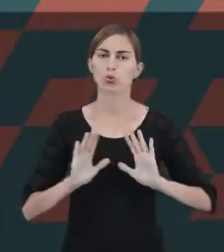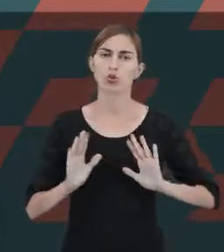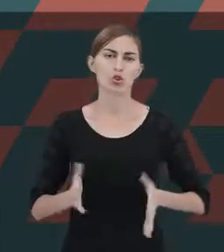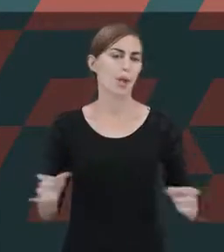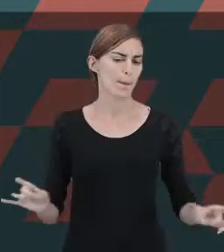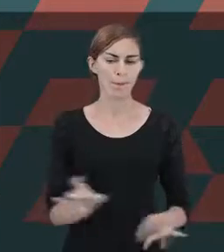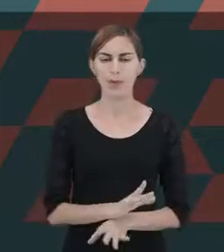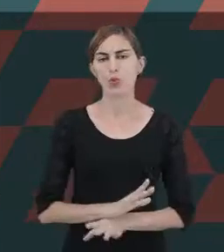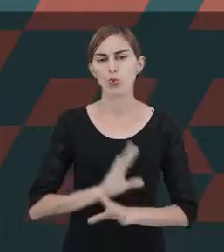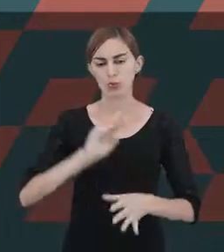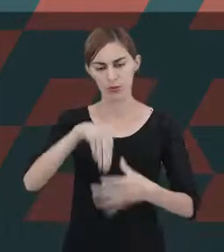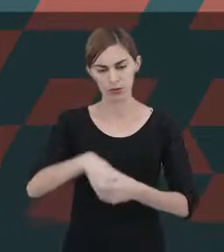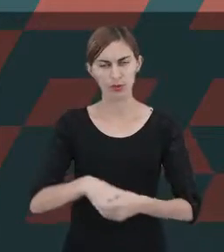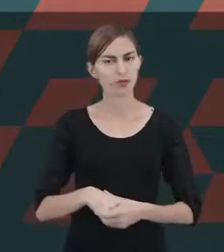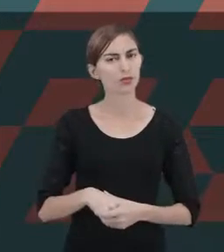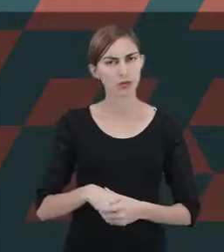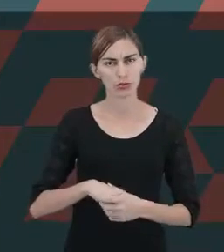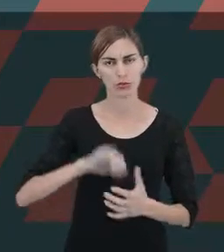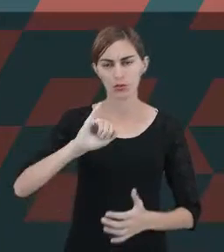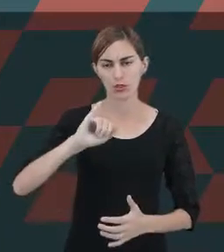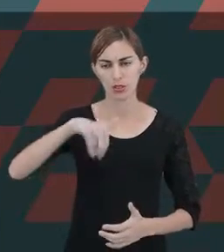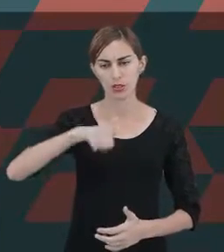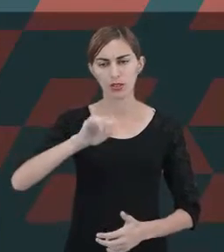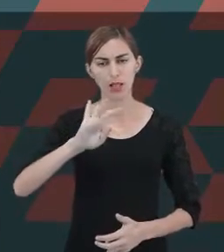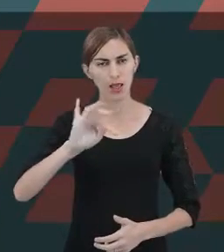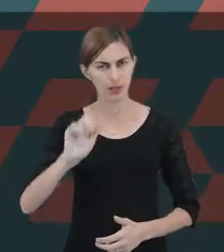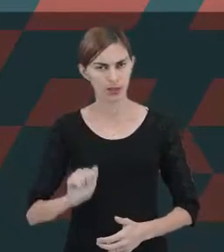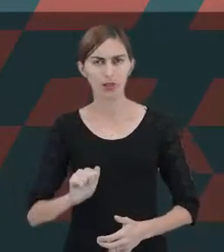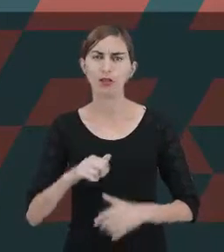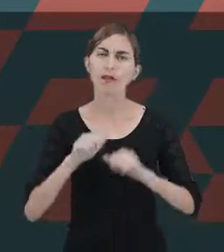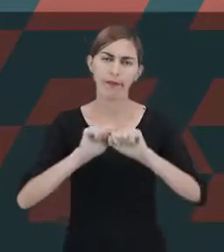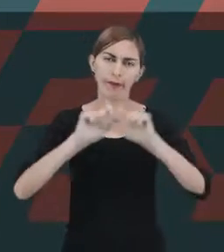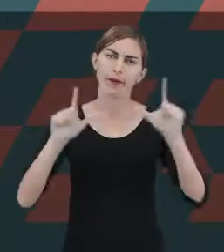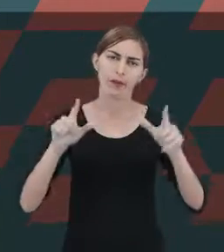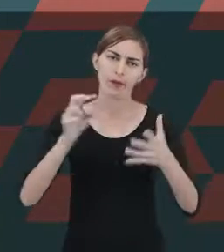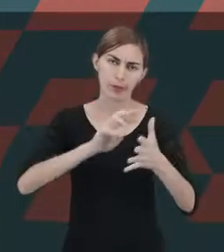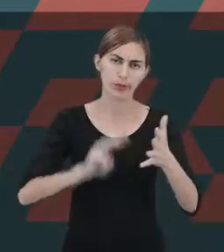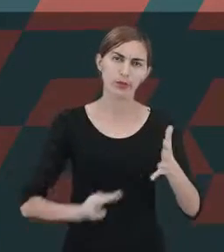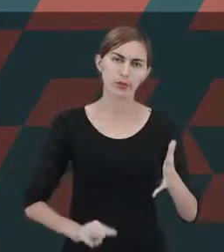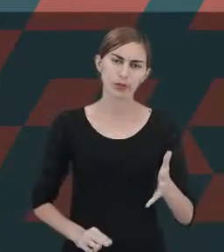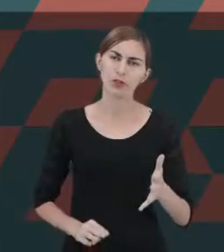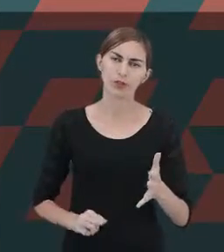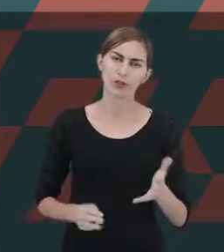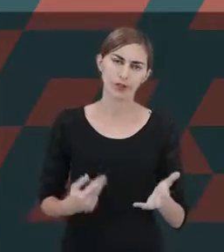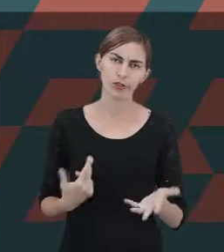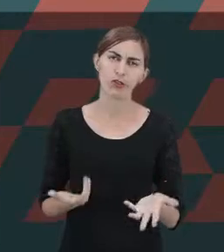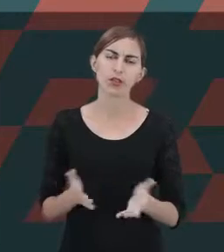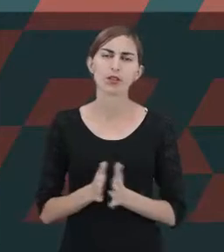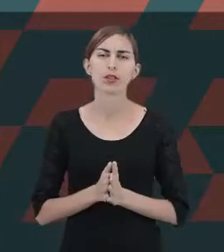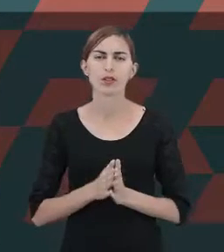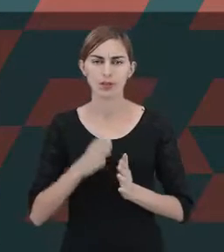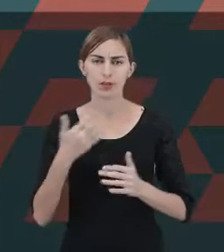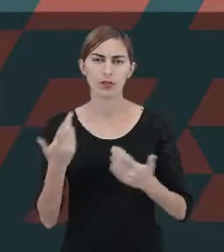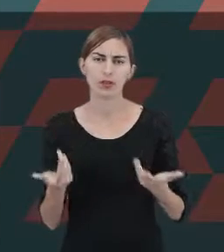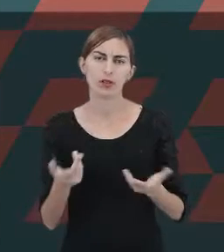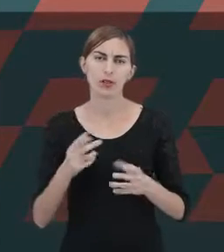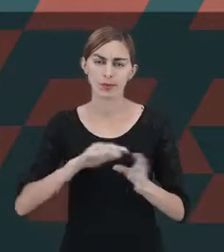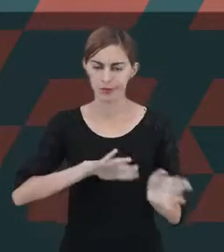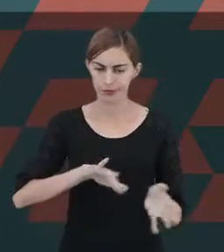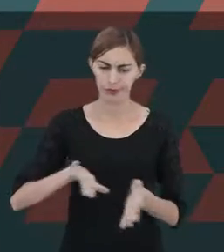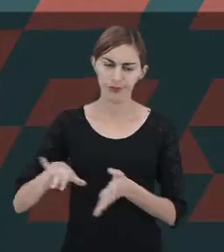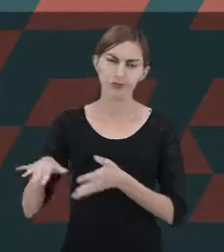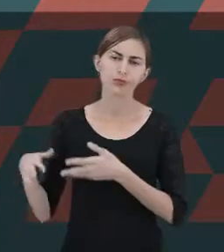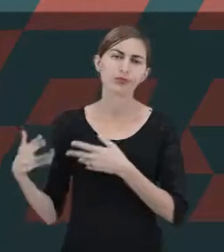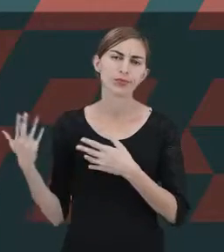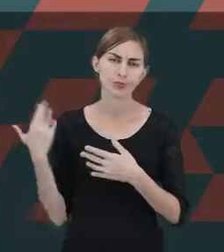inata. Claro que essa metodologia acabou caindo por terra por